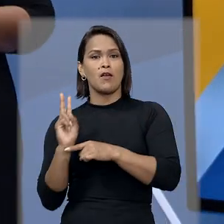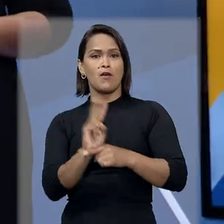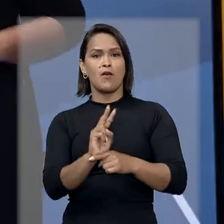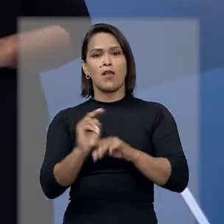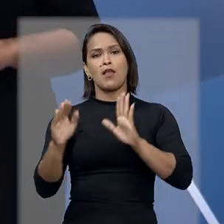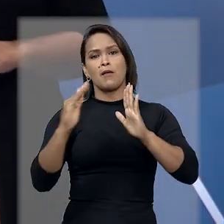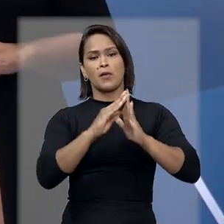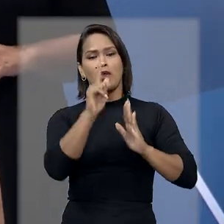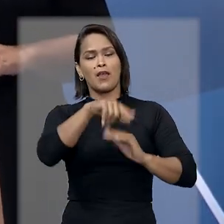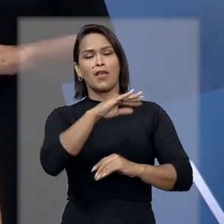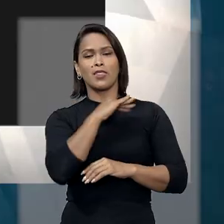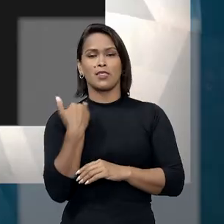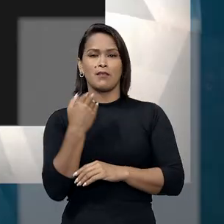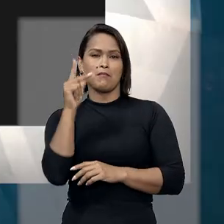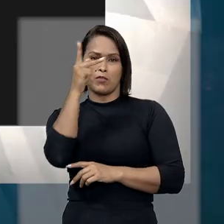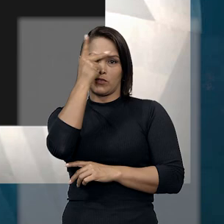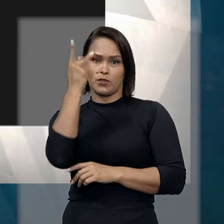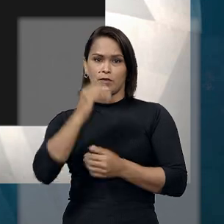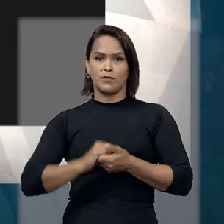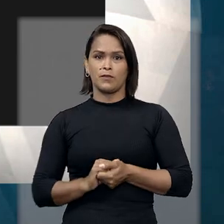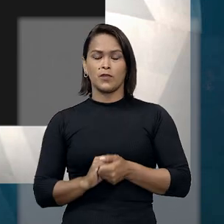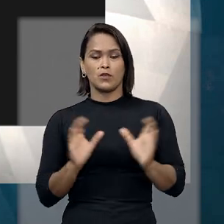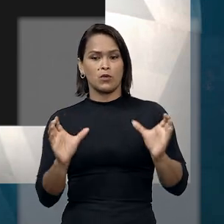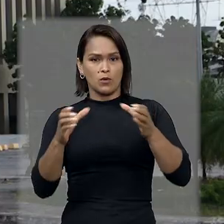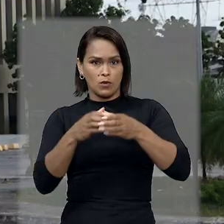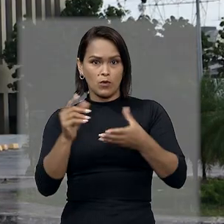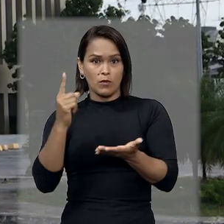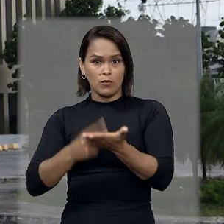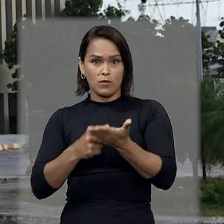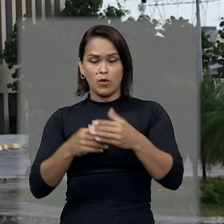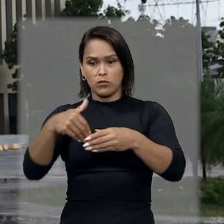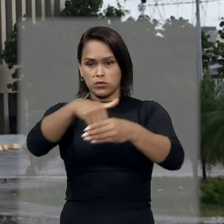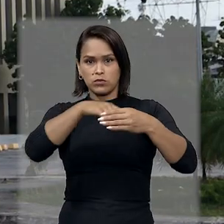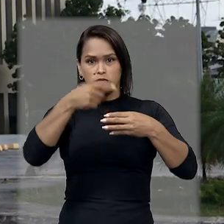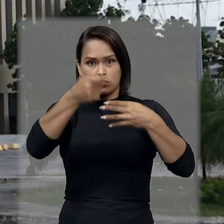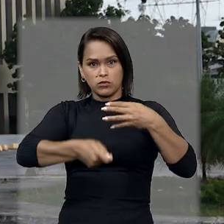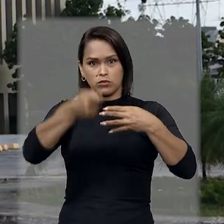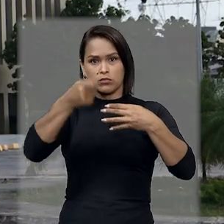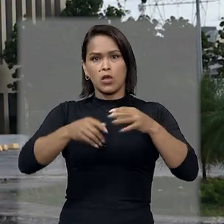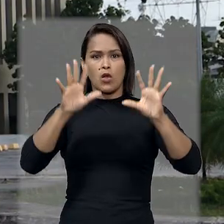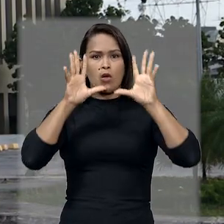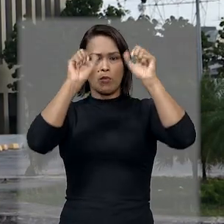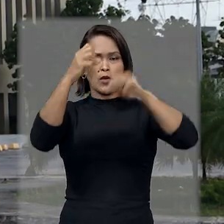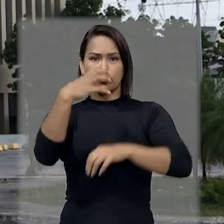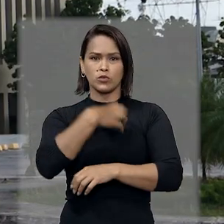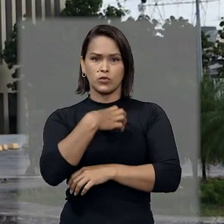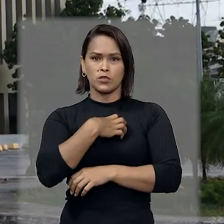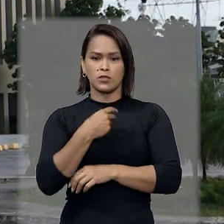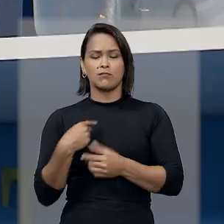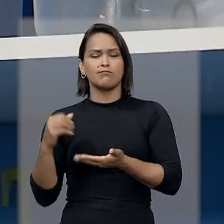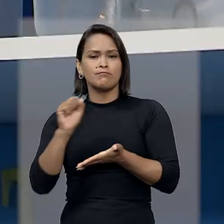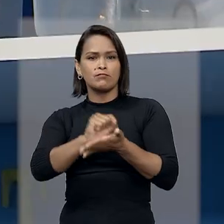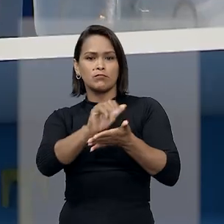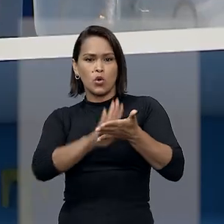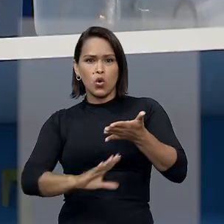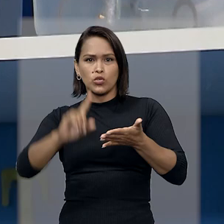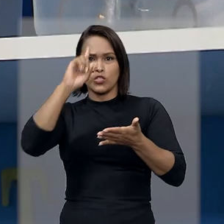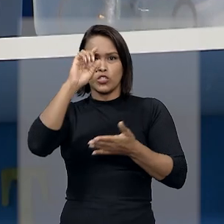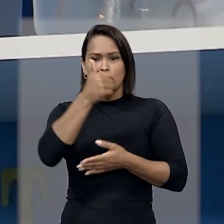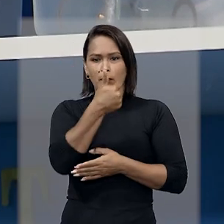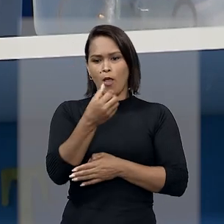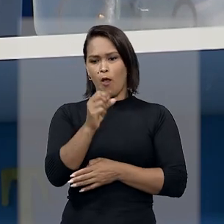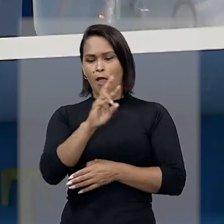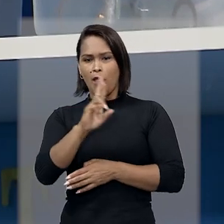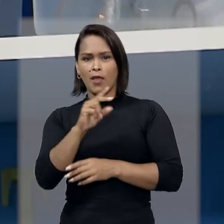a morte da paciente. O colegiado confirmou acórdão do Tribunal de Justiça da Bahia que manteve a multa diária de mil reais